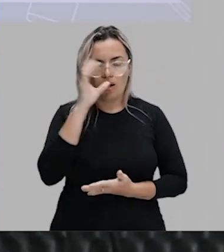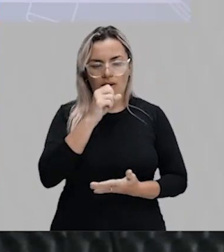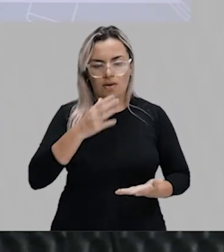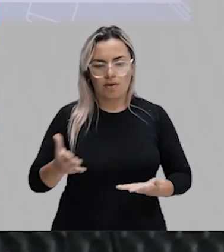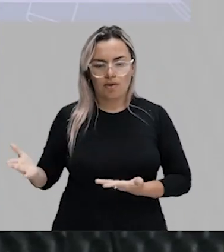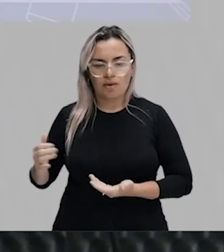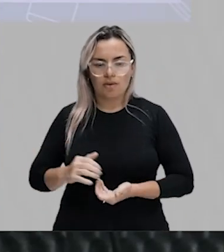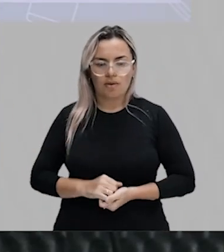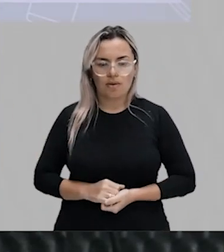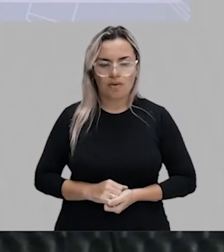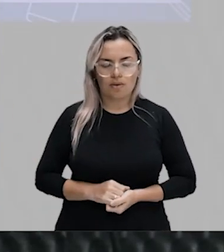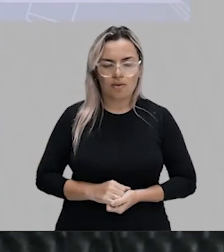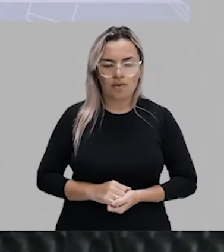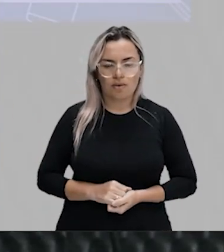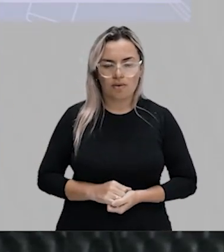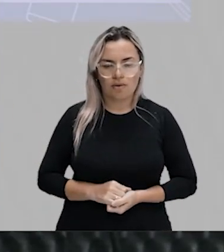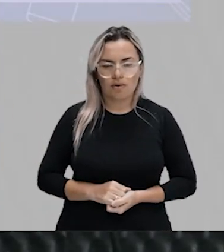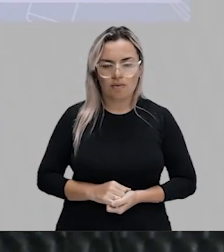Aqui.